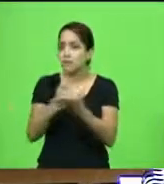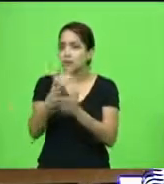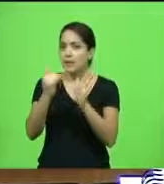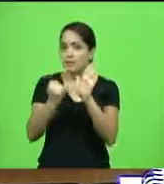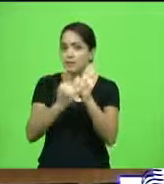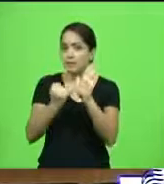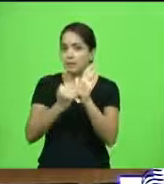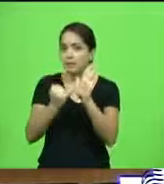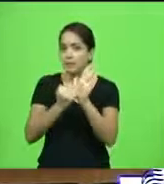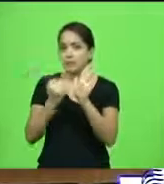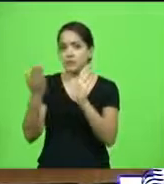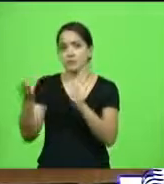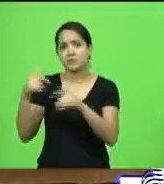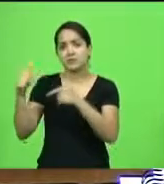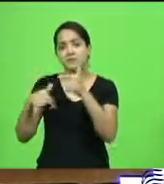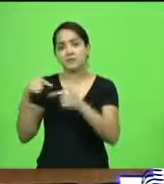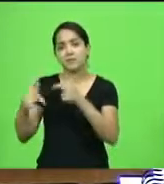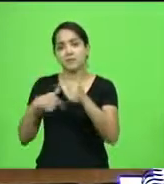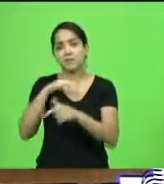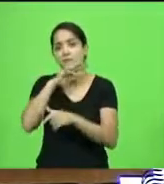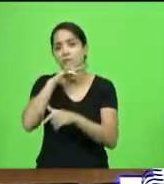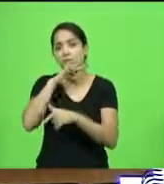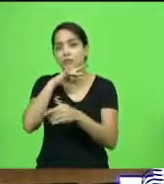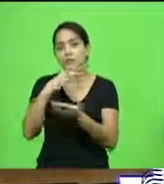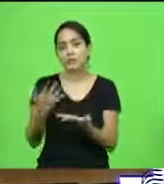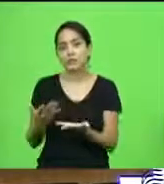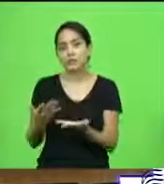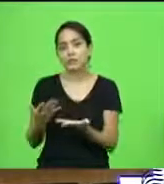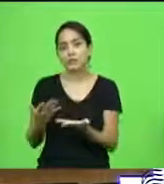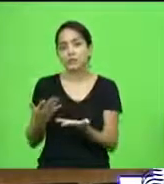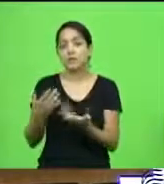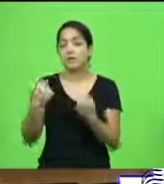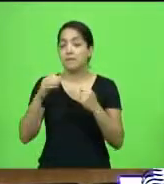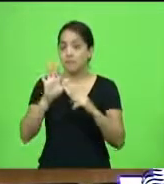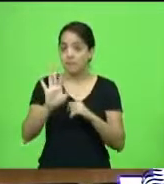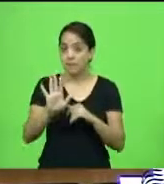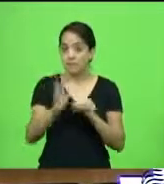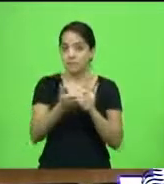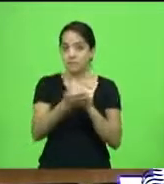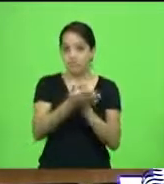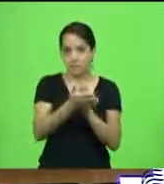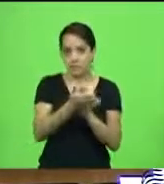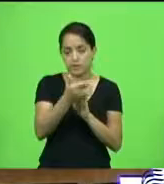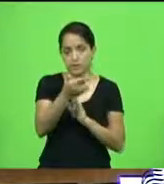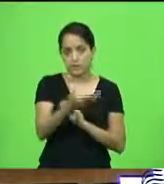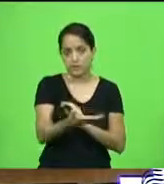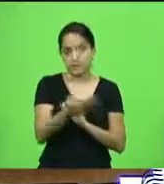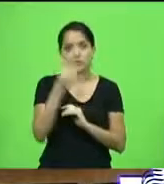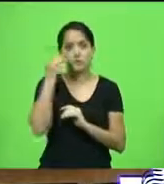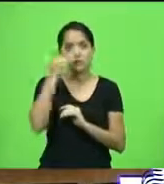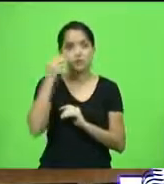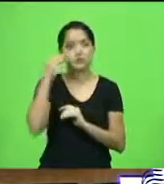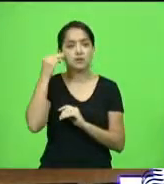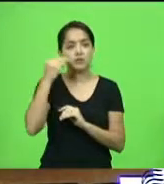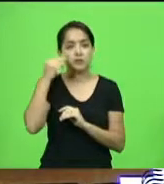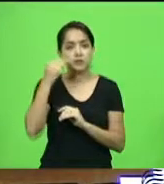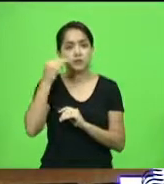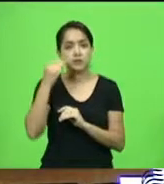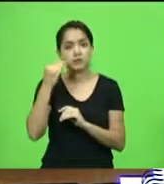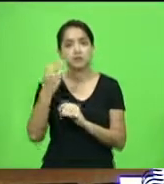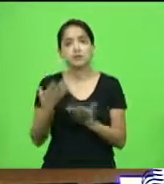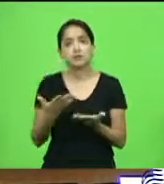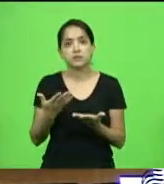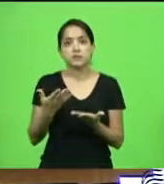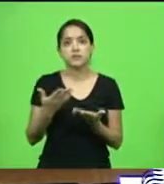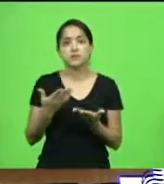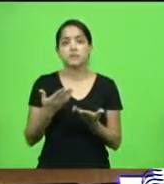serviço porco de lixo? Então, quero parabenizar mais uma vez o senhor deputado Márcio. É uma